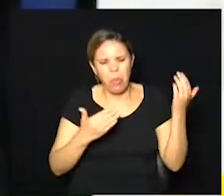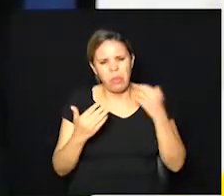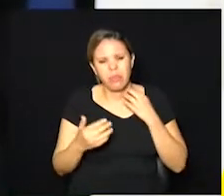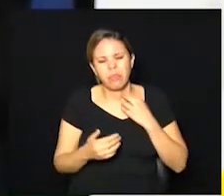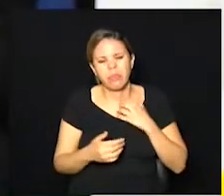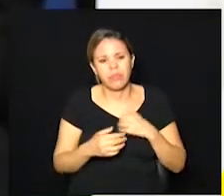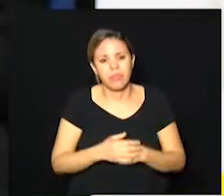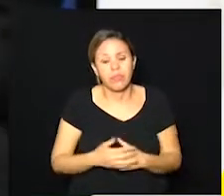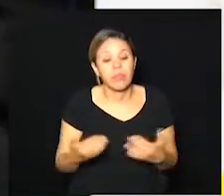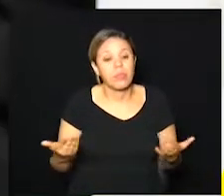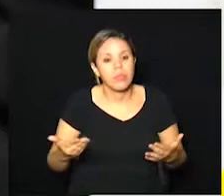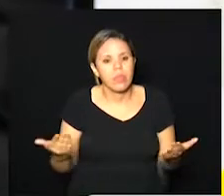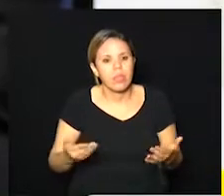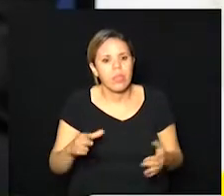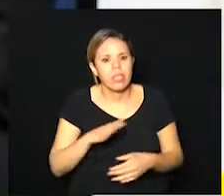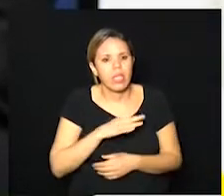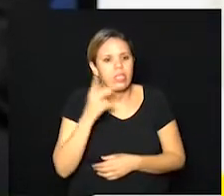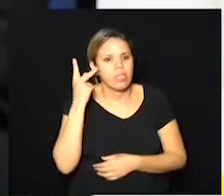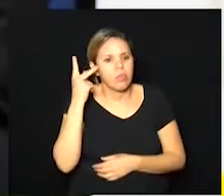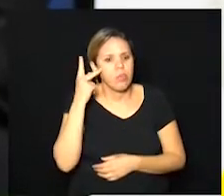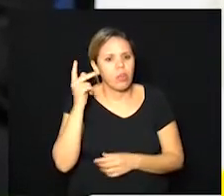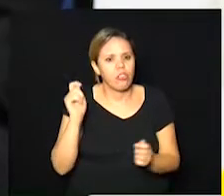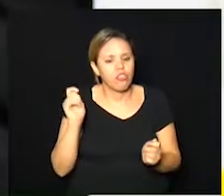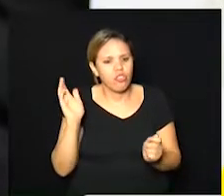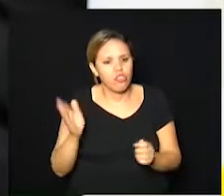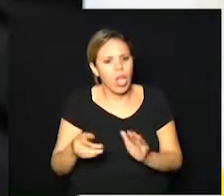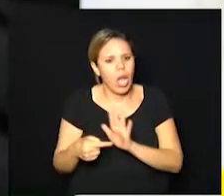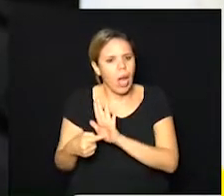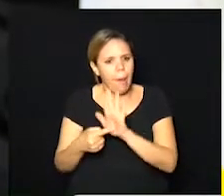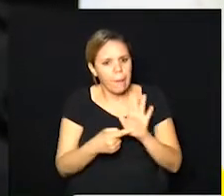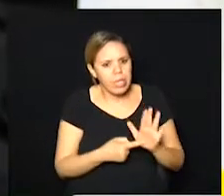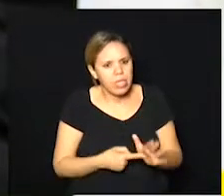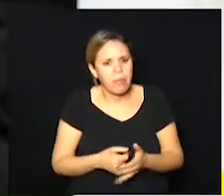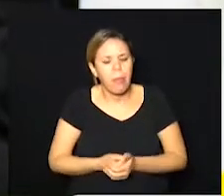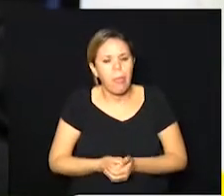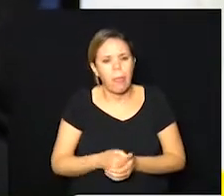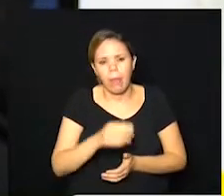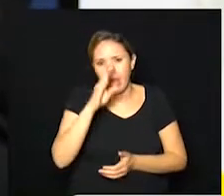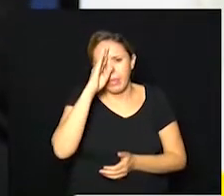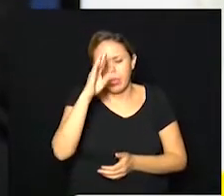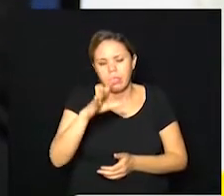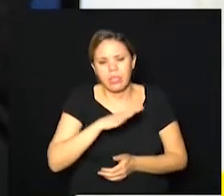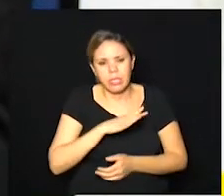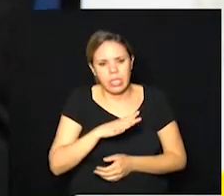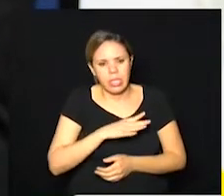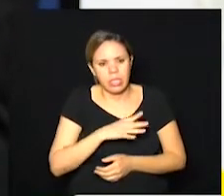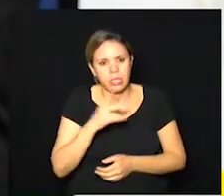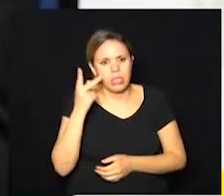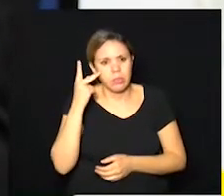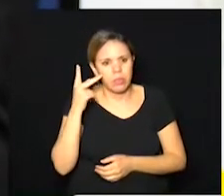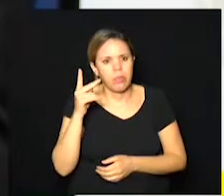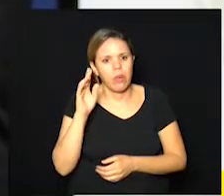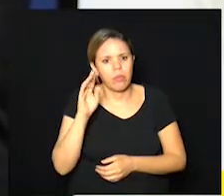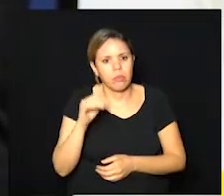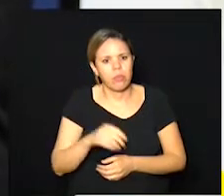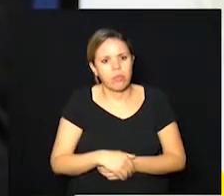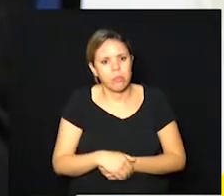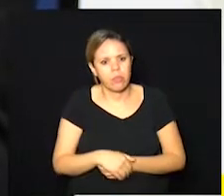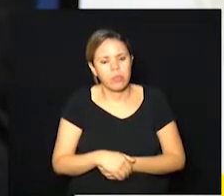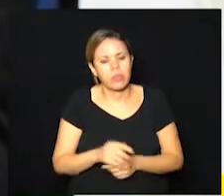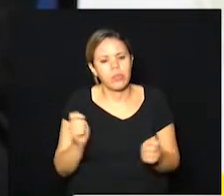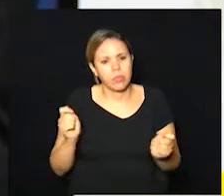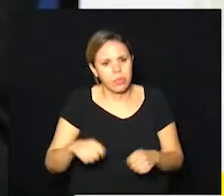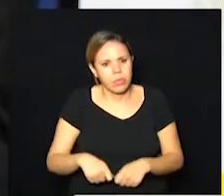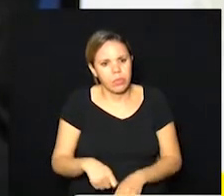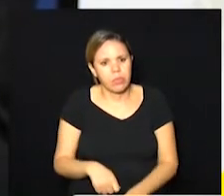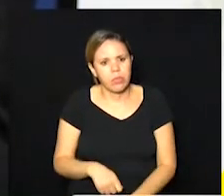E agora, São Paulo já vem apresentando, principalmente São Paulo capital, ela poderia,